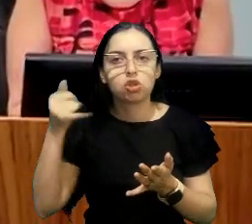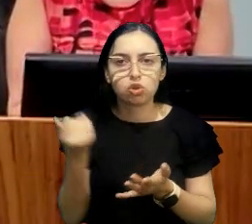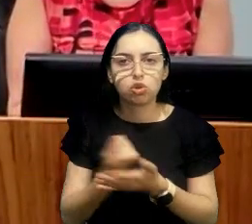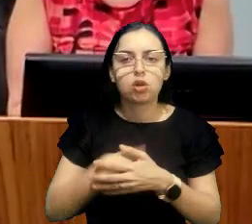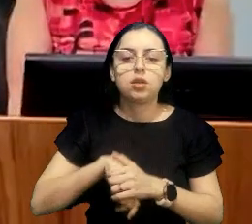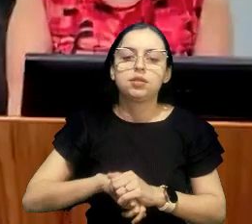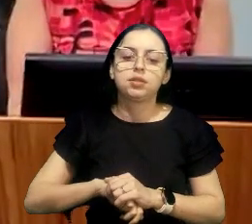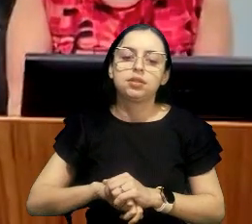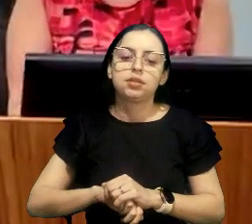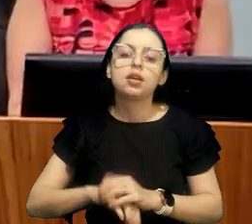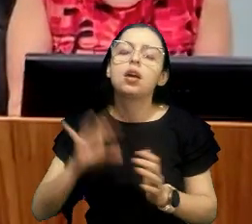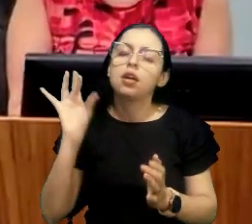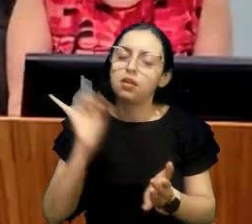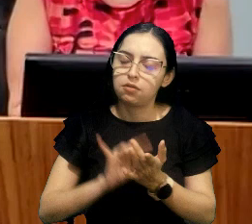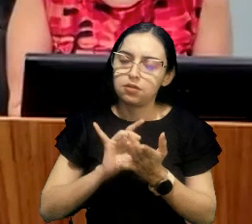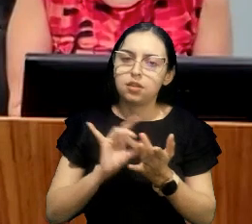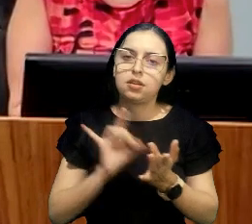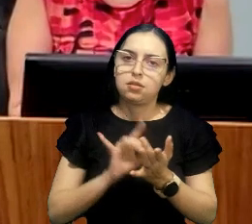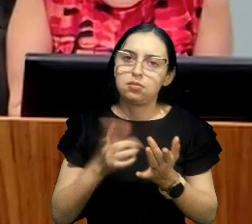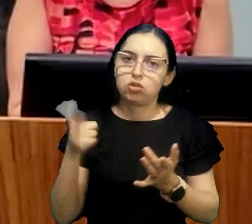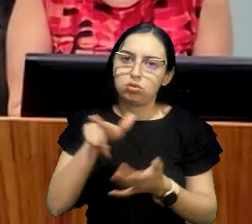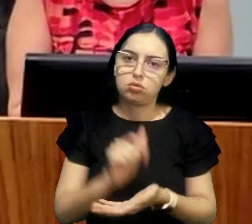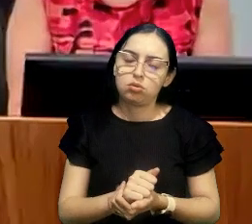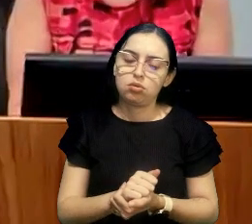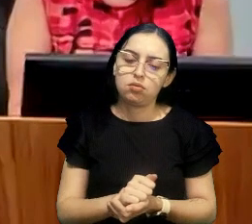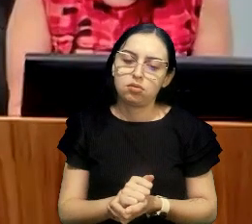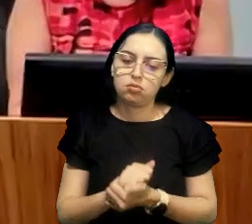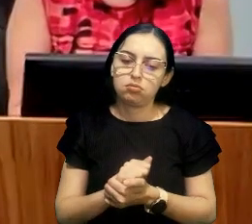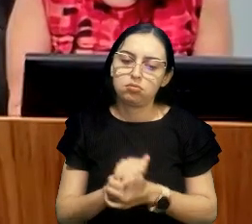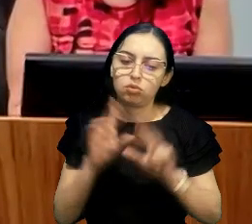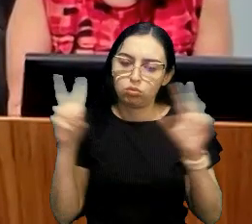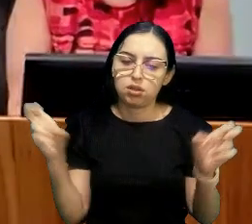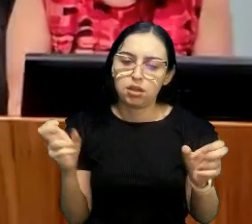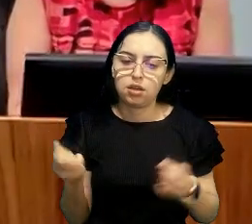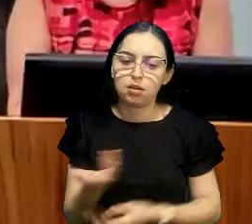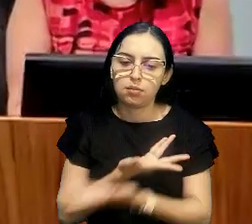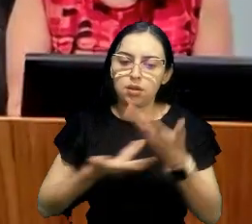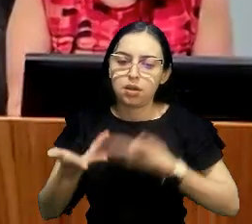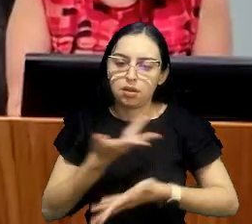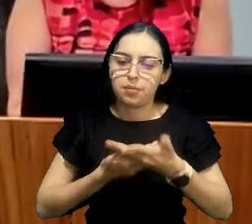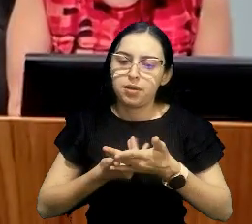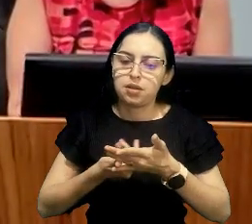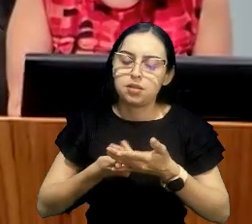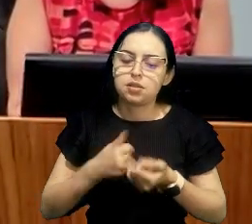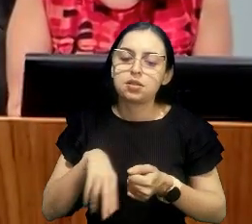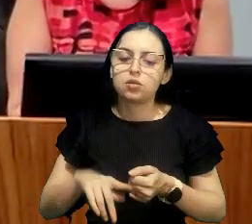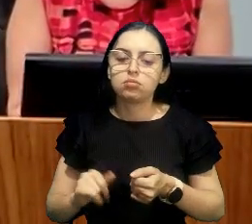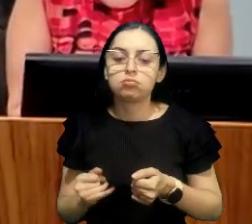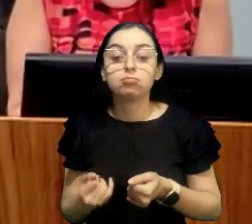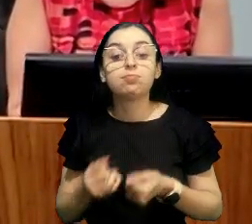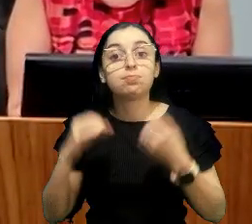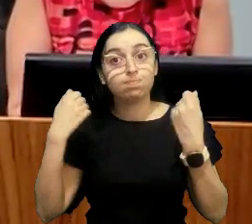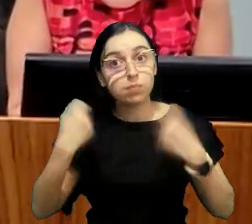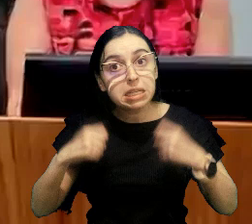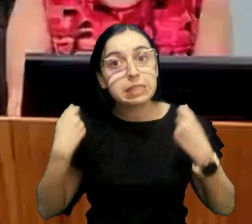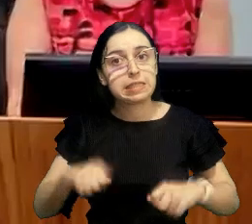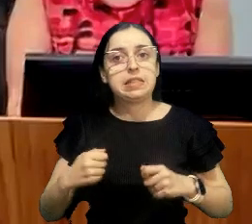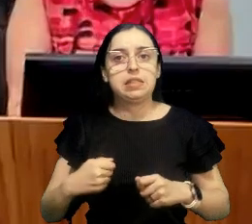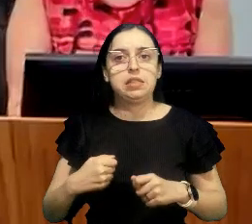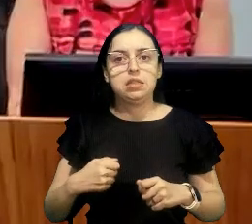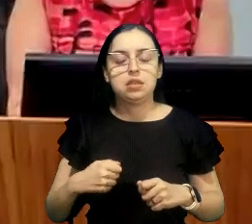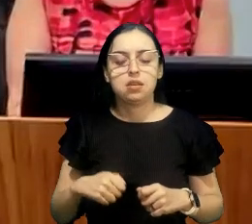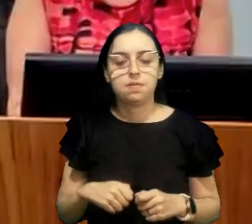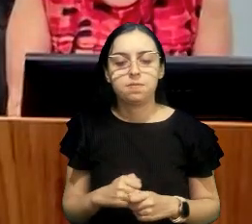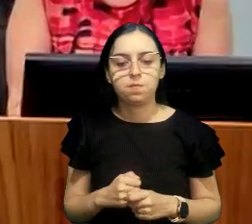essa questão, é que a reparação do dano ambiental é imprescritível, o que é algo assim